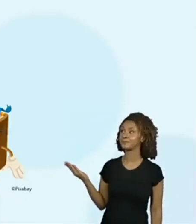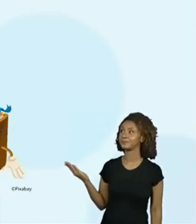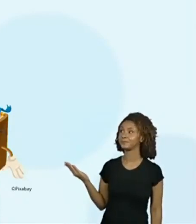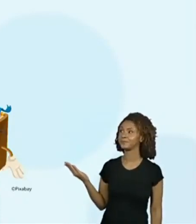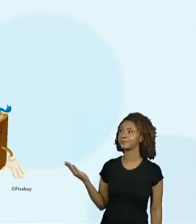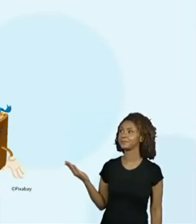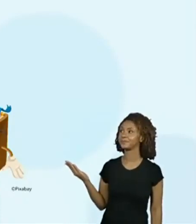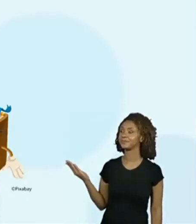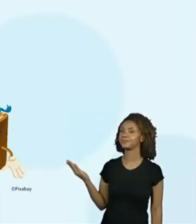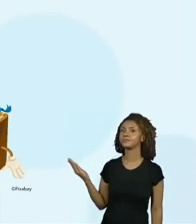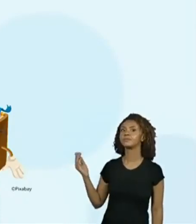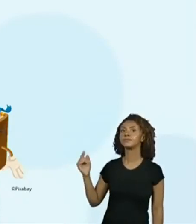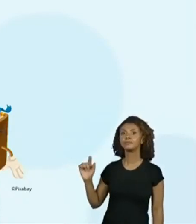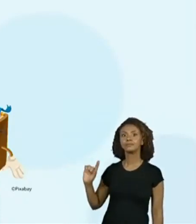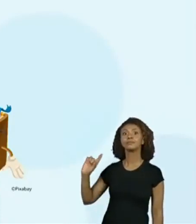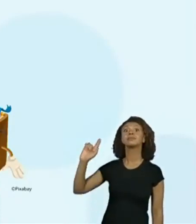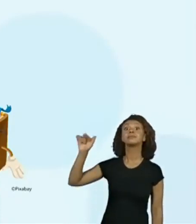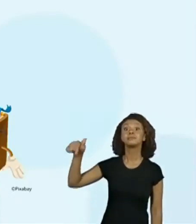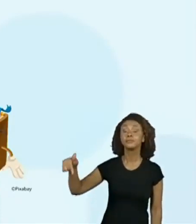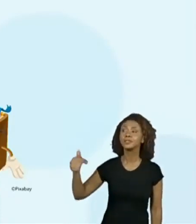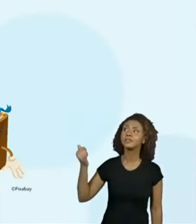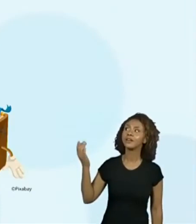E o próximo.